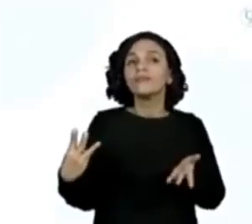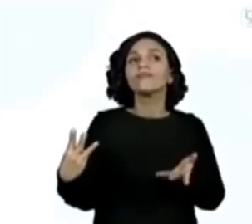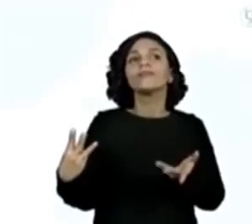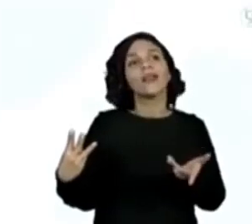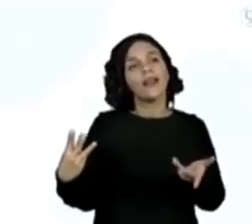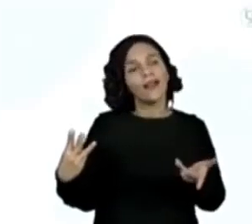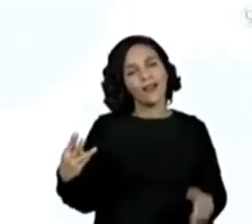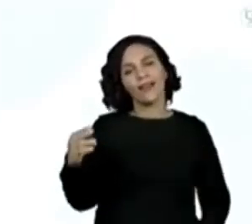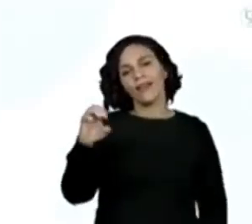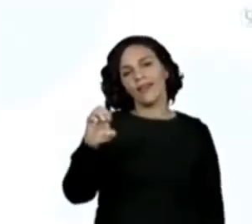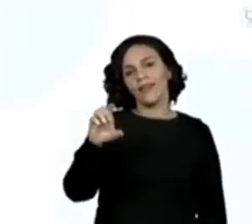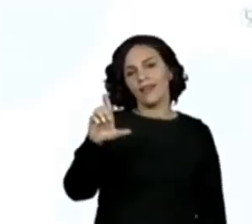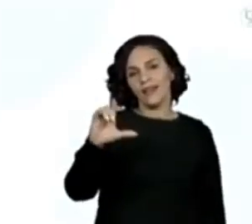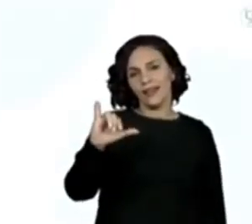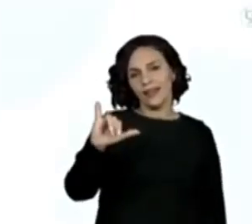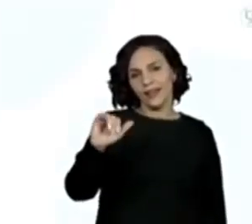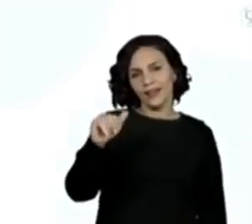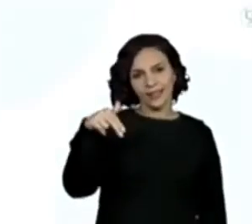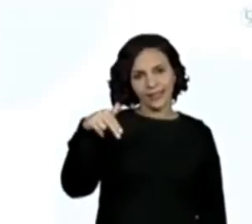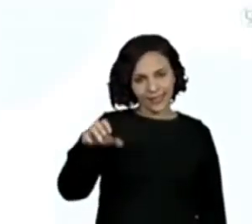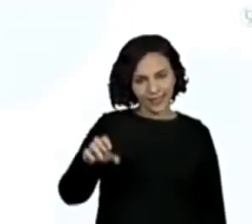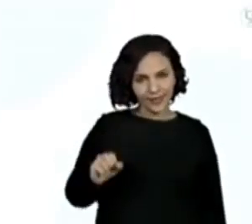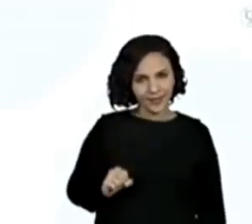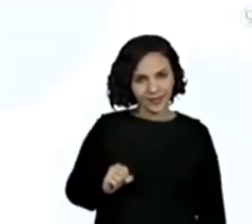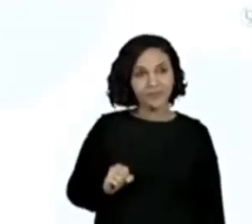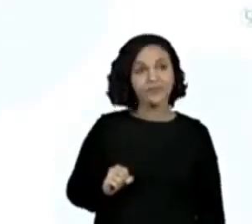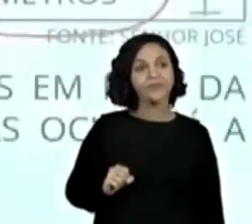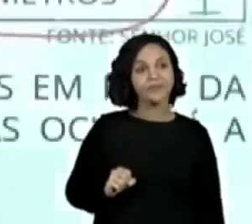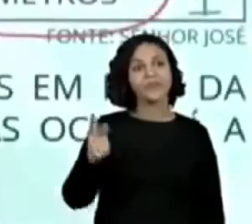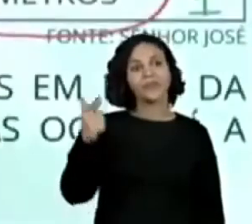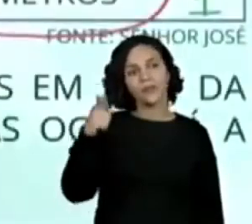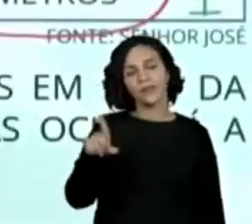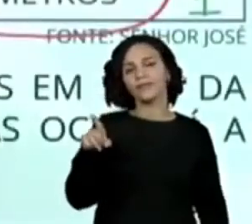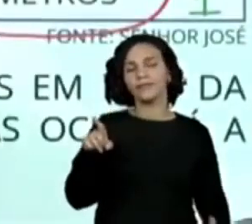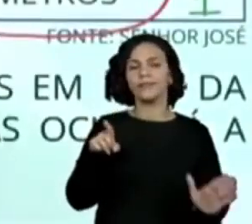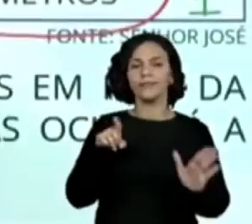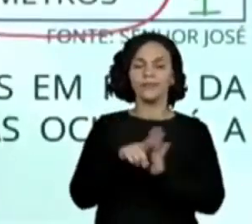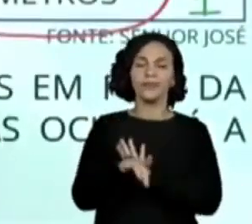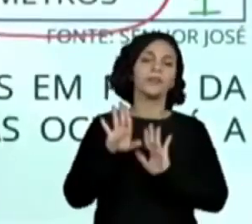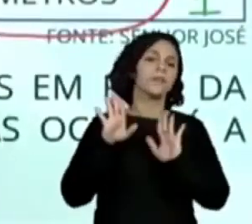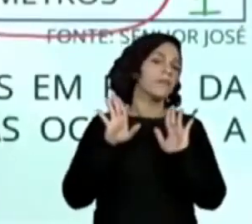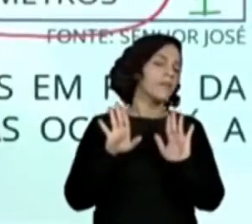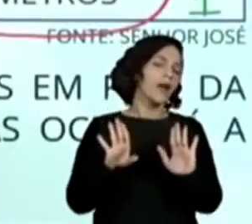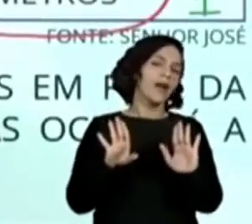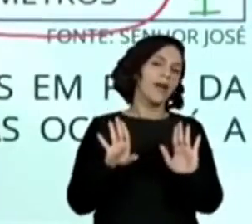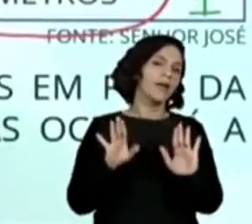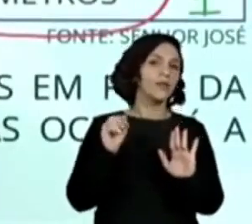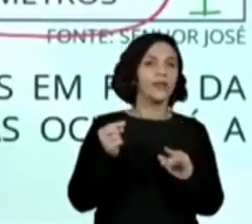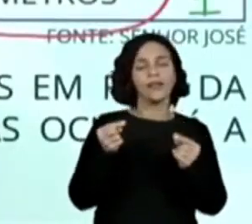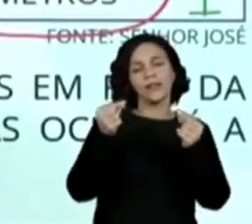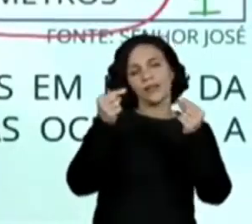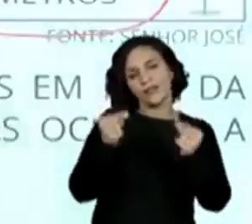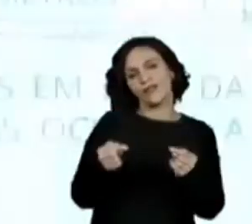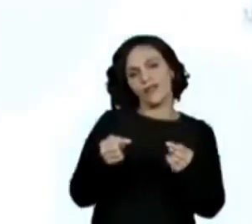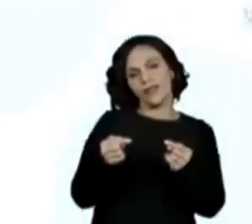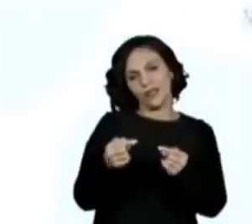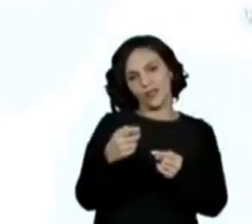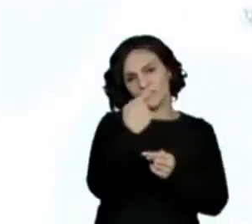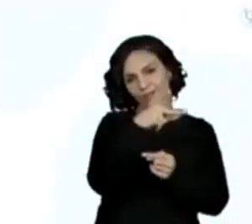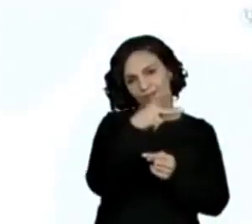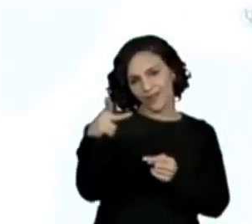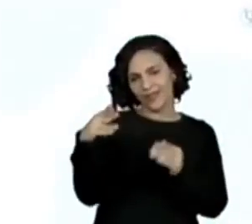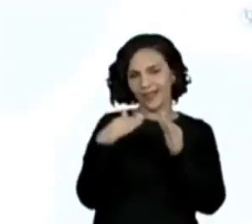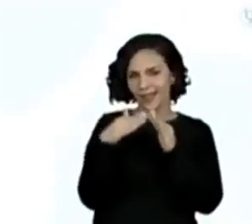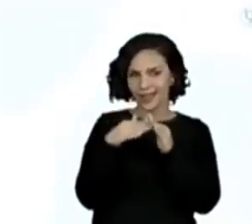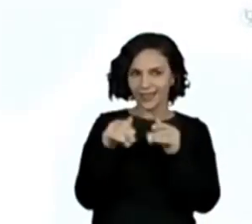ficaria a Eliane. Tem mais uma pergunta aqui, mas ela vai ficar como desafio para